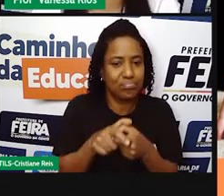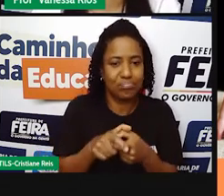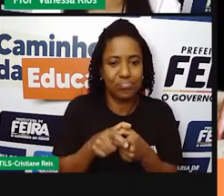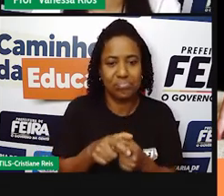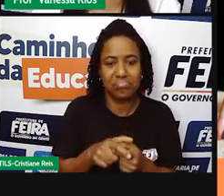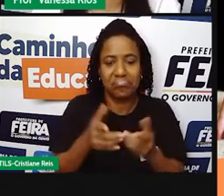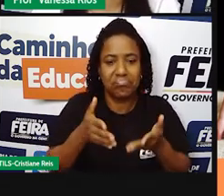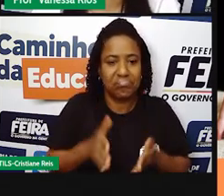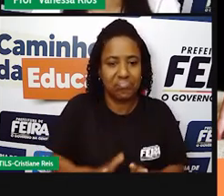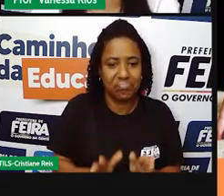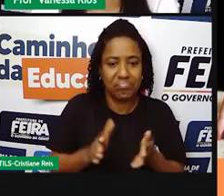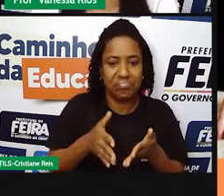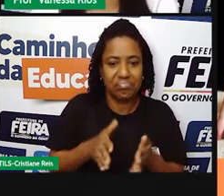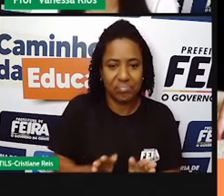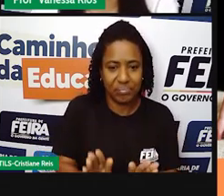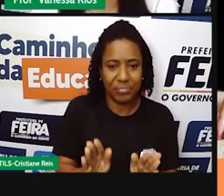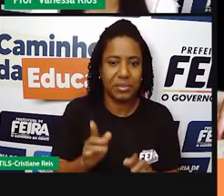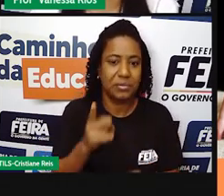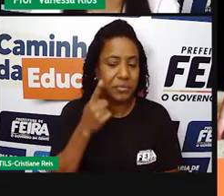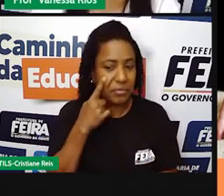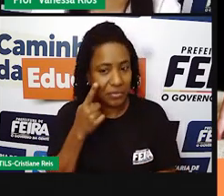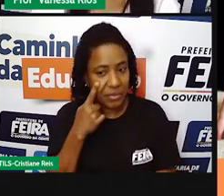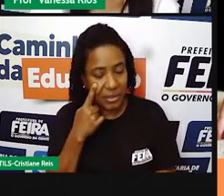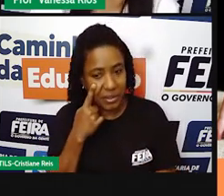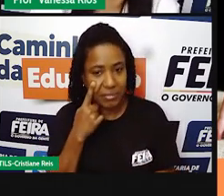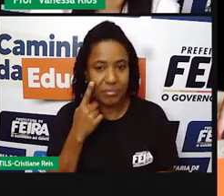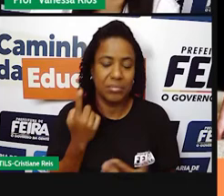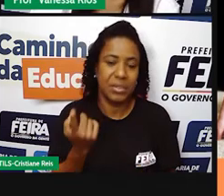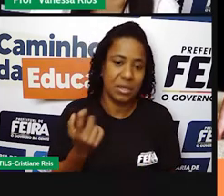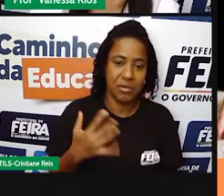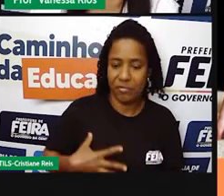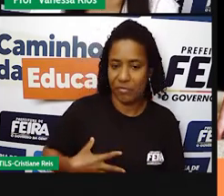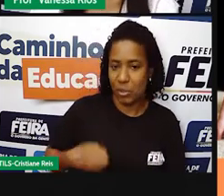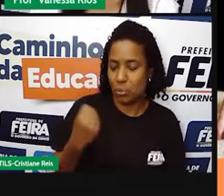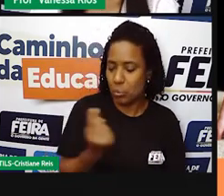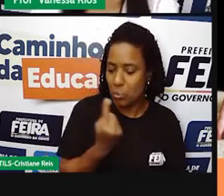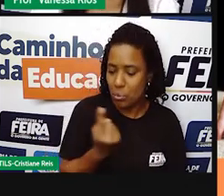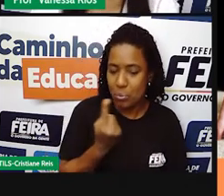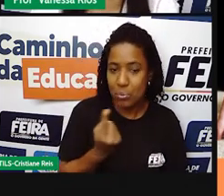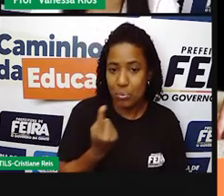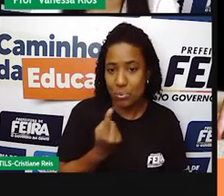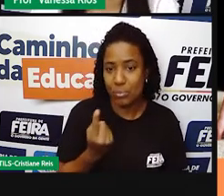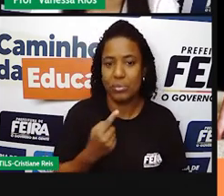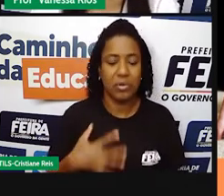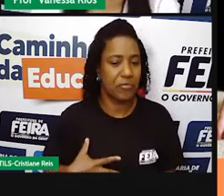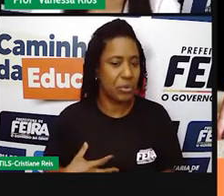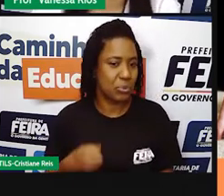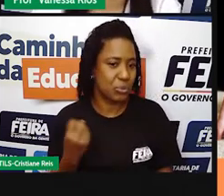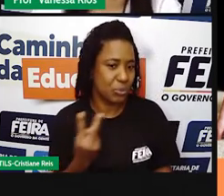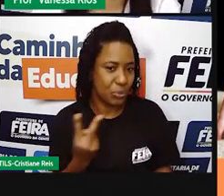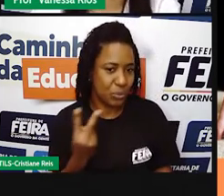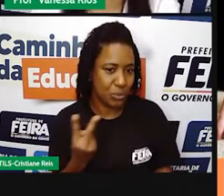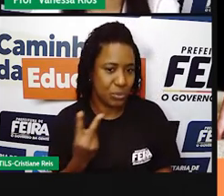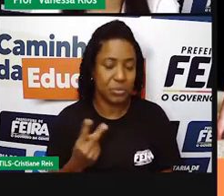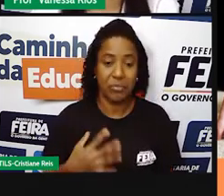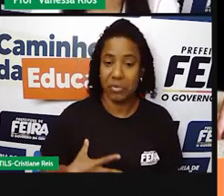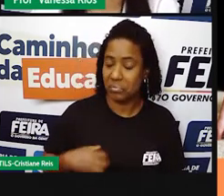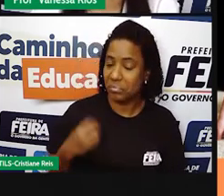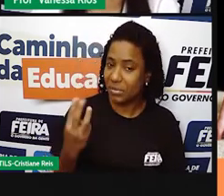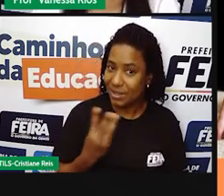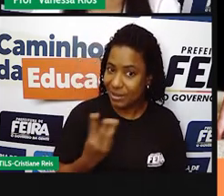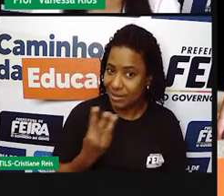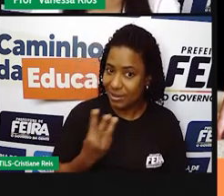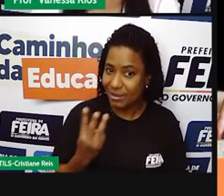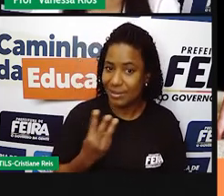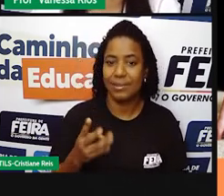Filhos. Então, a gente observa aí os números de filho único, filho só, né? Ou dois, ou até três. Mas as